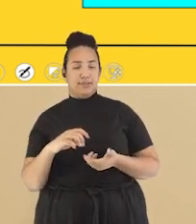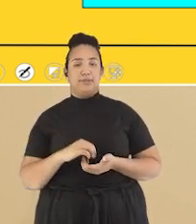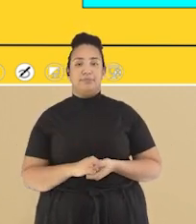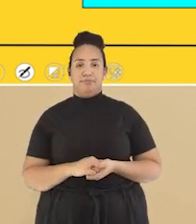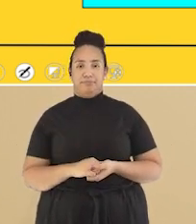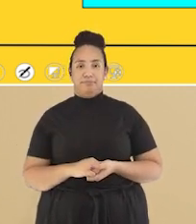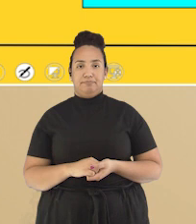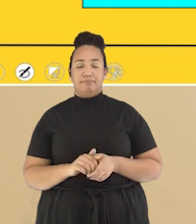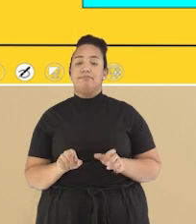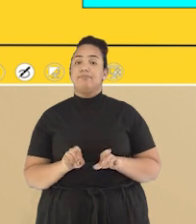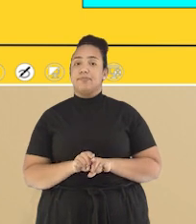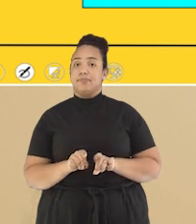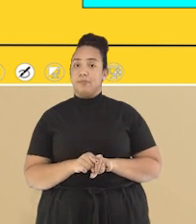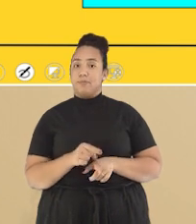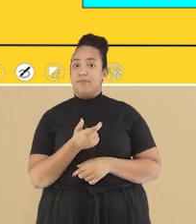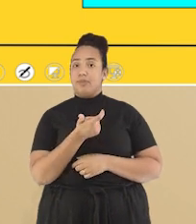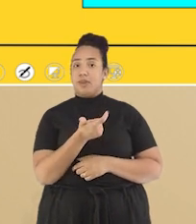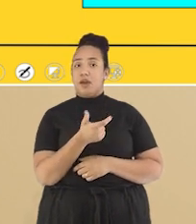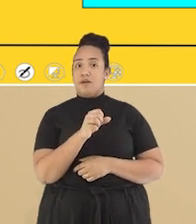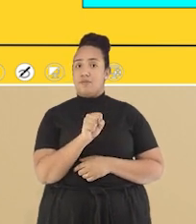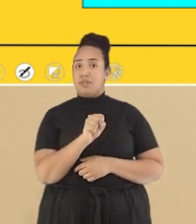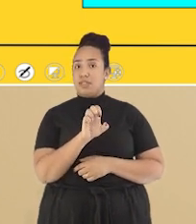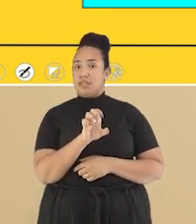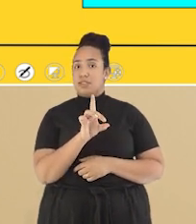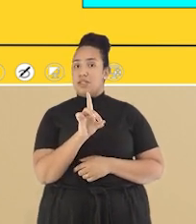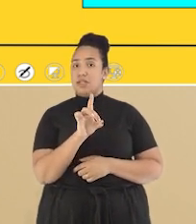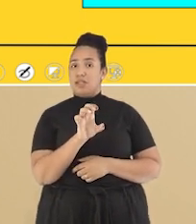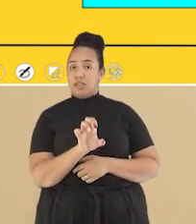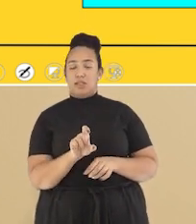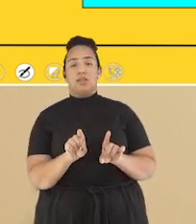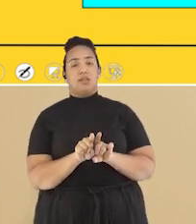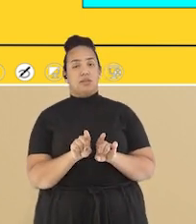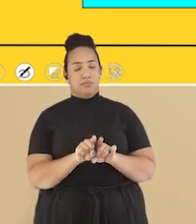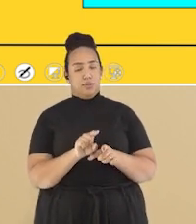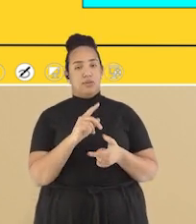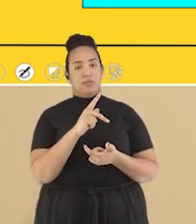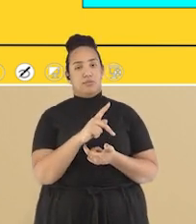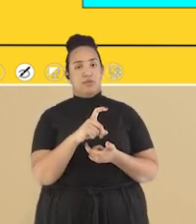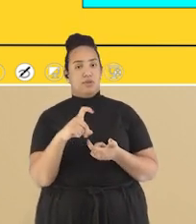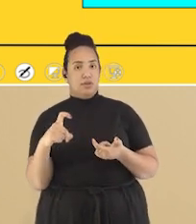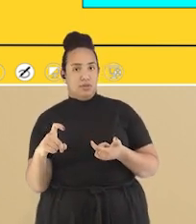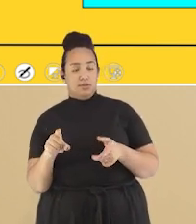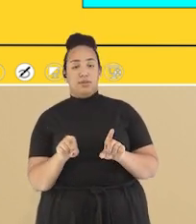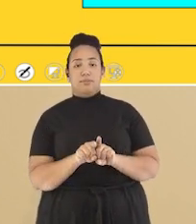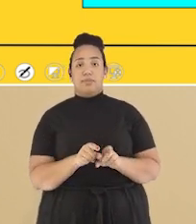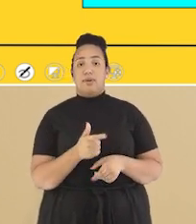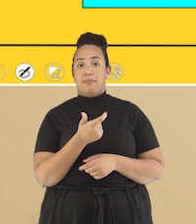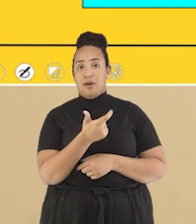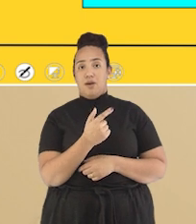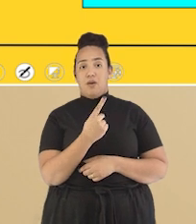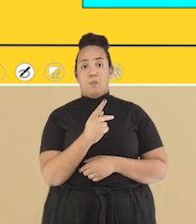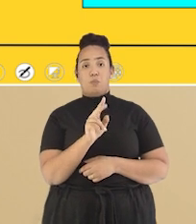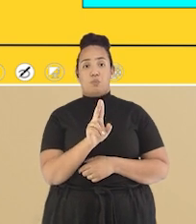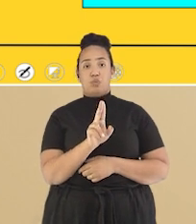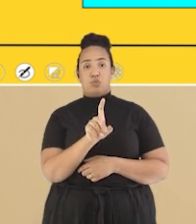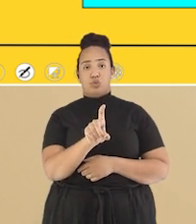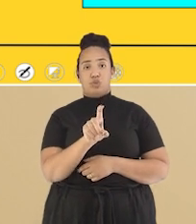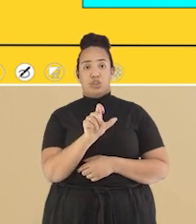cede Também é uma palavra paroxítona Puxada Também é uma palavra